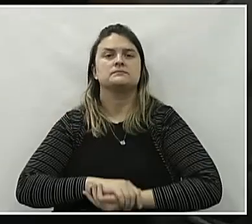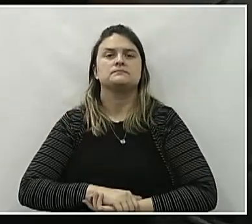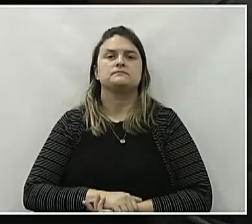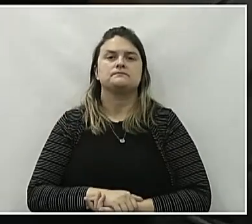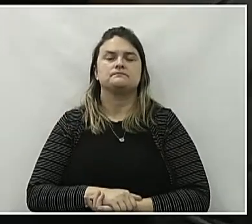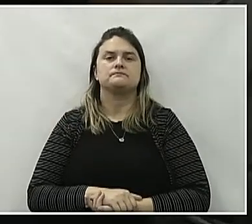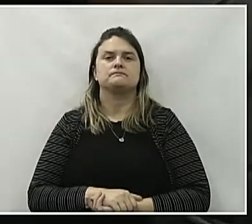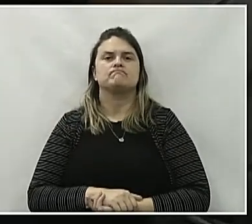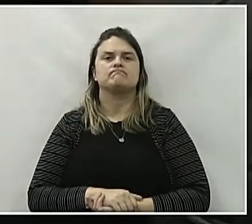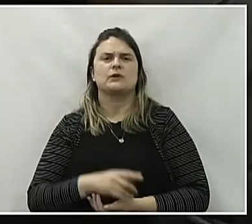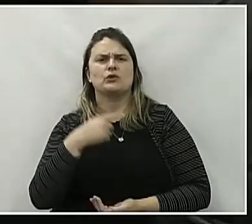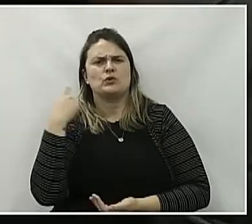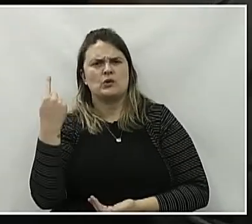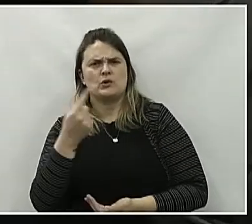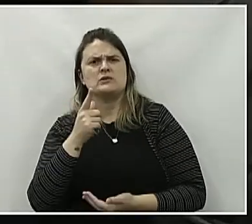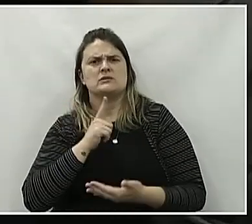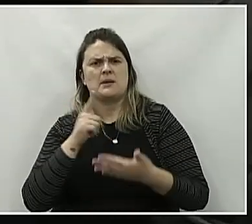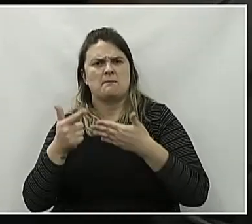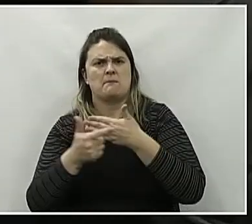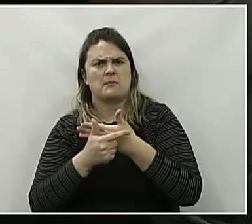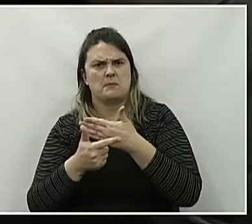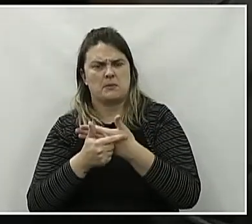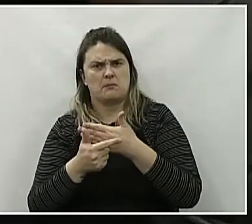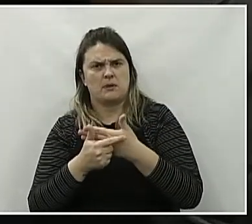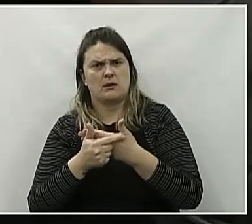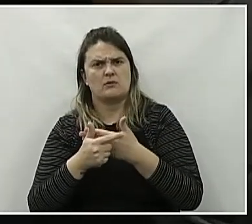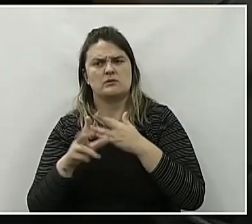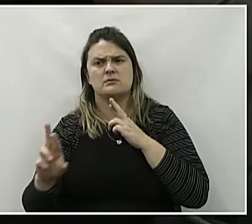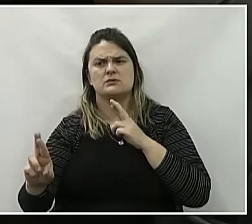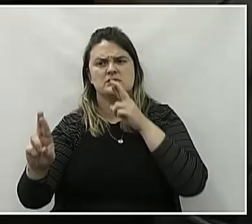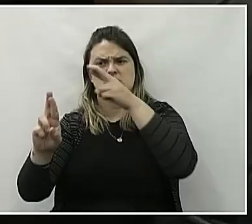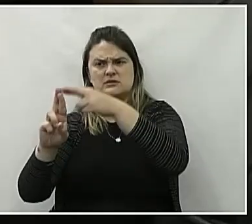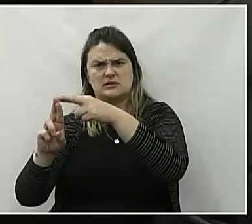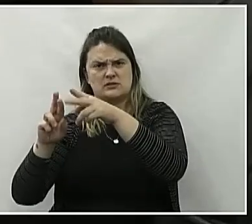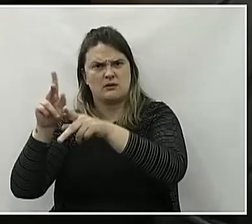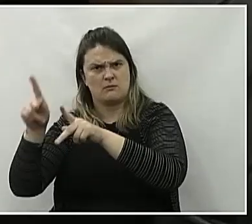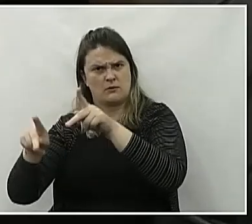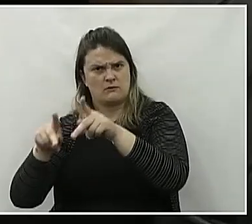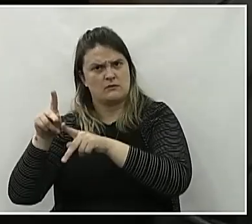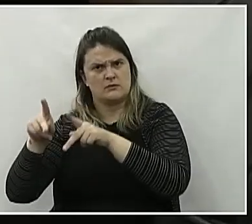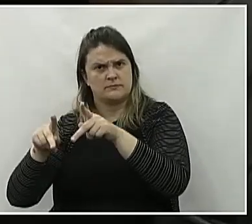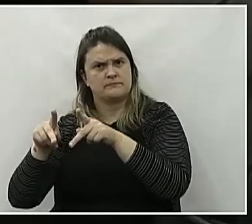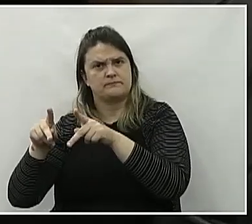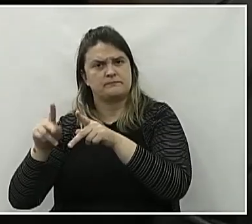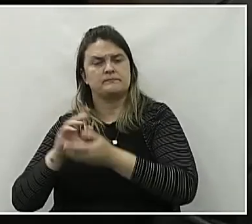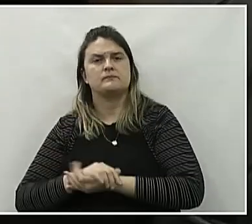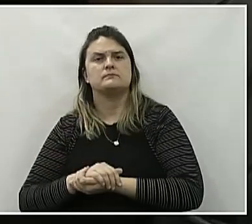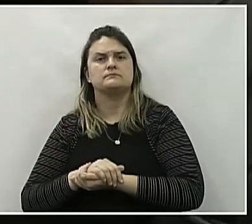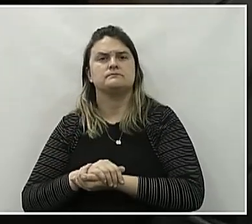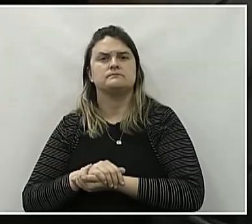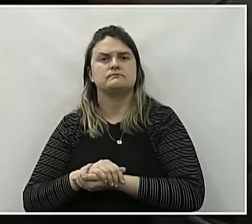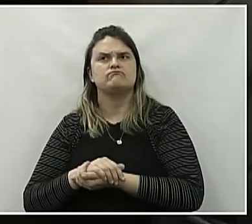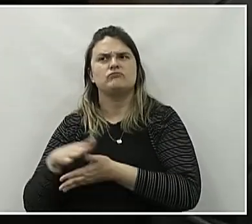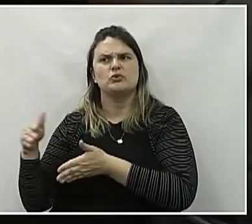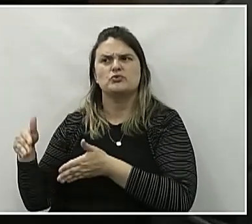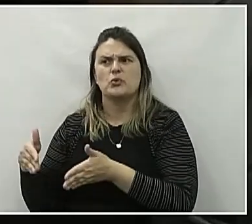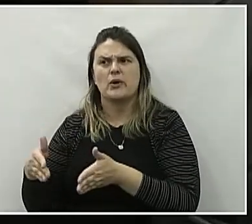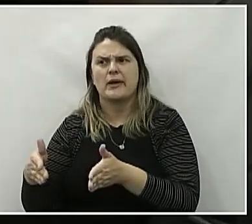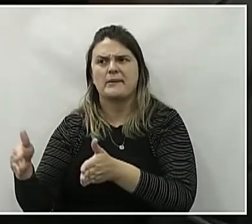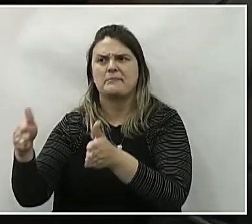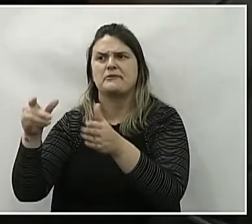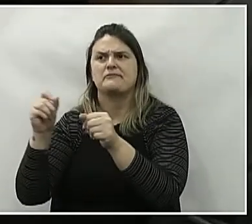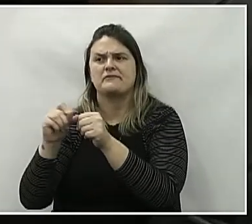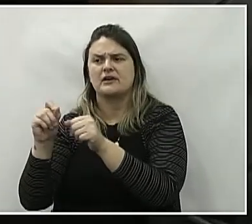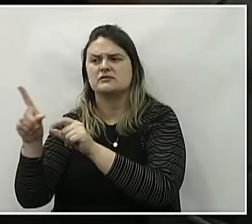A gente assume papel de representante de uma população e, no caminho, você vai fazendo